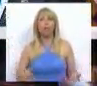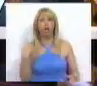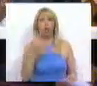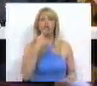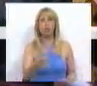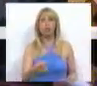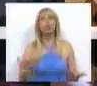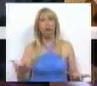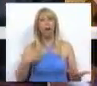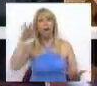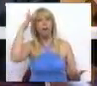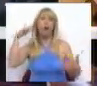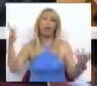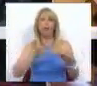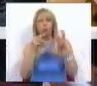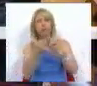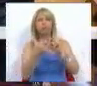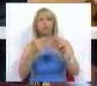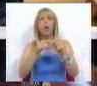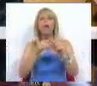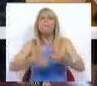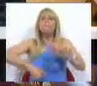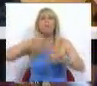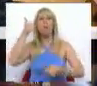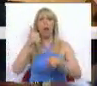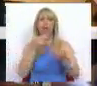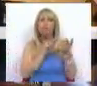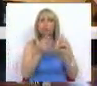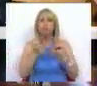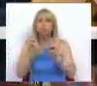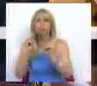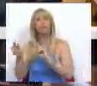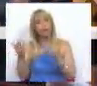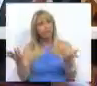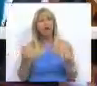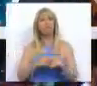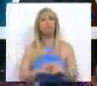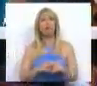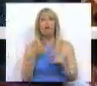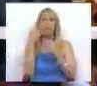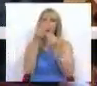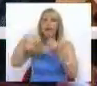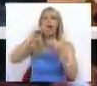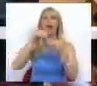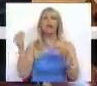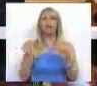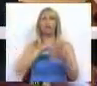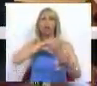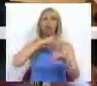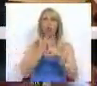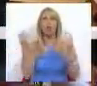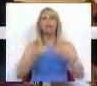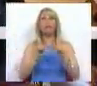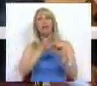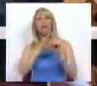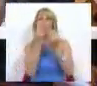delirante, vamos melhorá Vamos emendá-lo. Vamos corrigí-lo. Vamos acrescentar um outro tratado